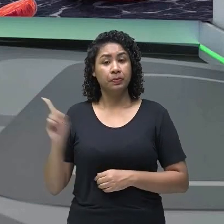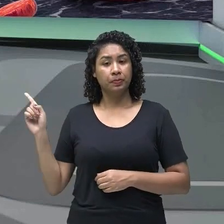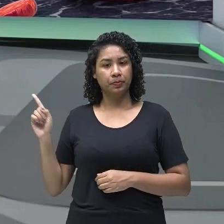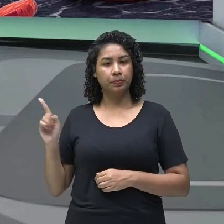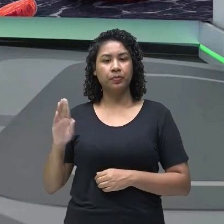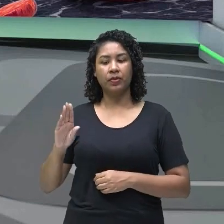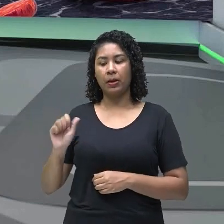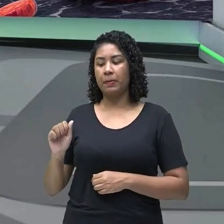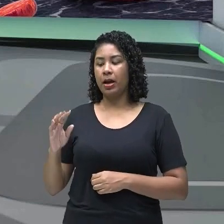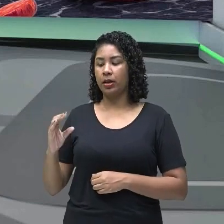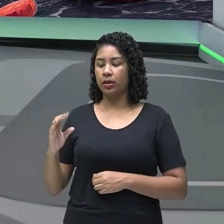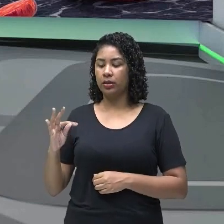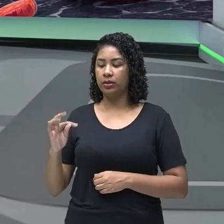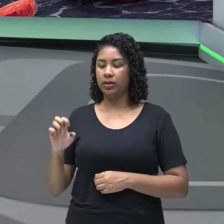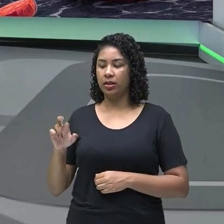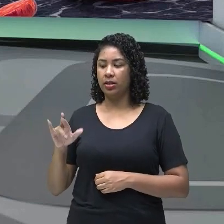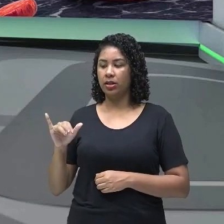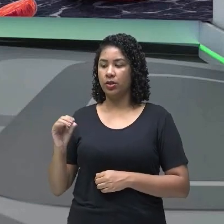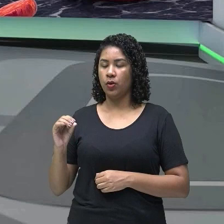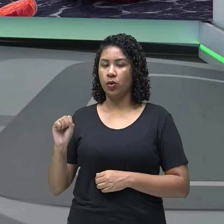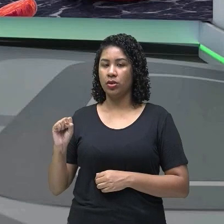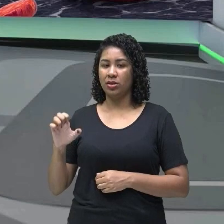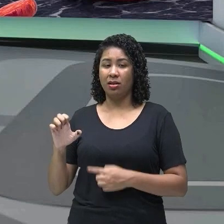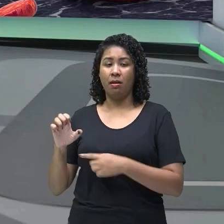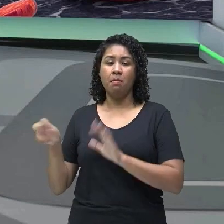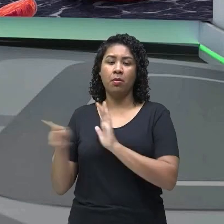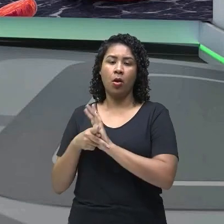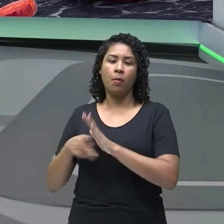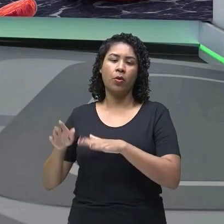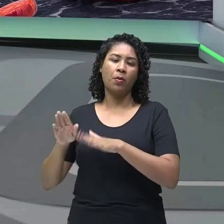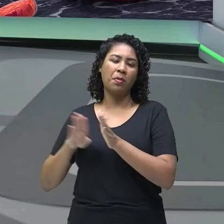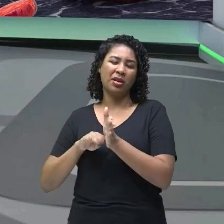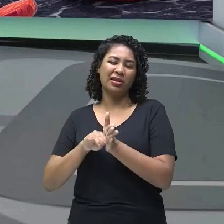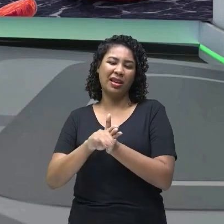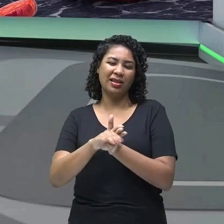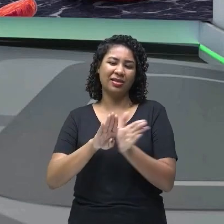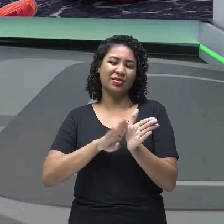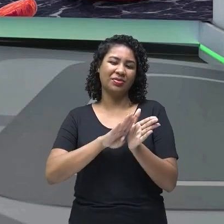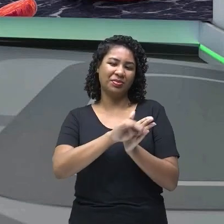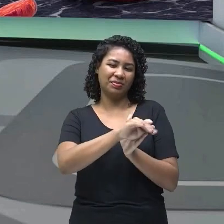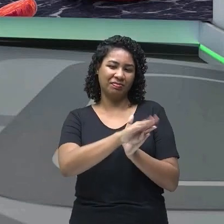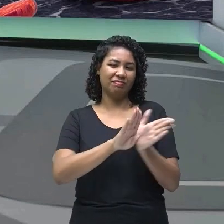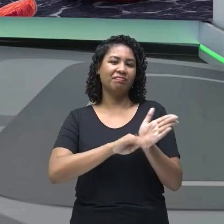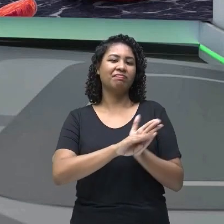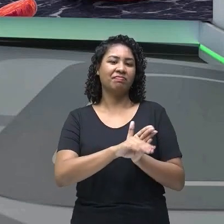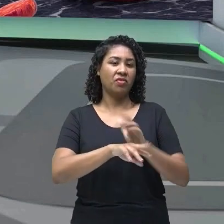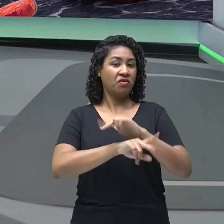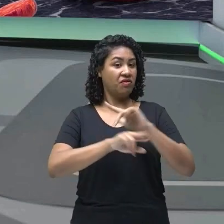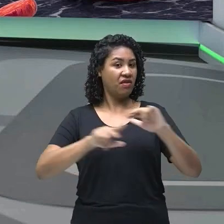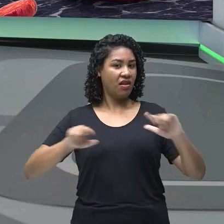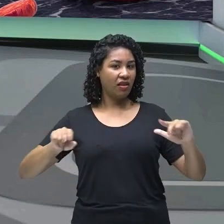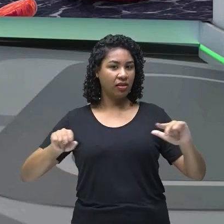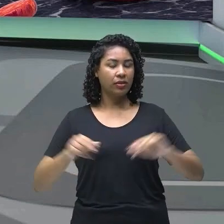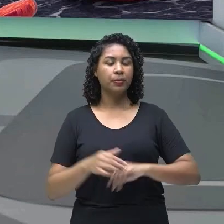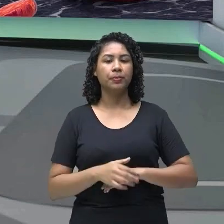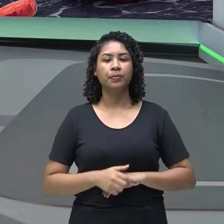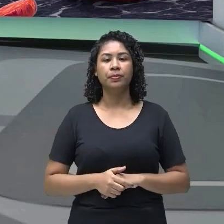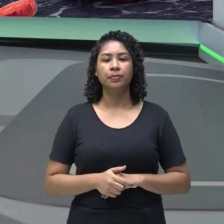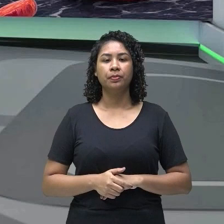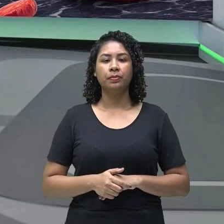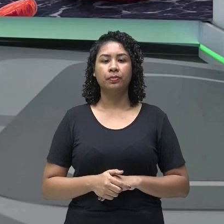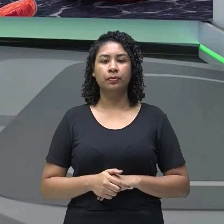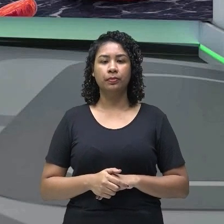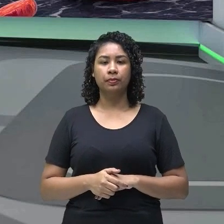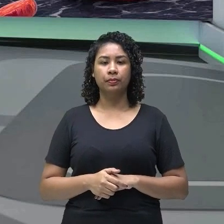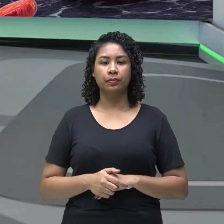doenças causadas por bactérias. Então, doenças causadas por vírus, viroses. Doenças causadas por bactérias, bacterioses.